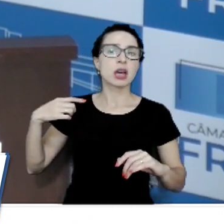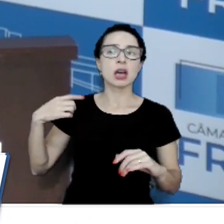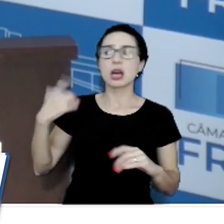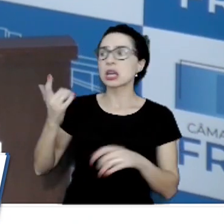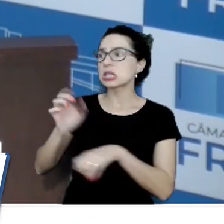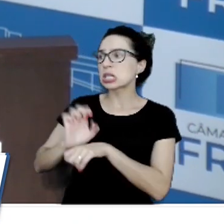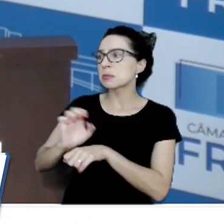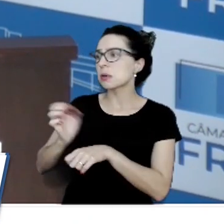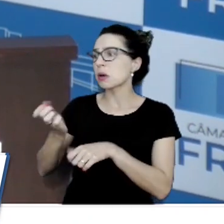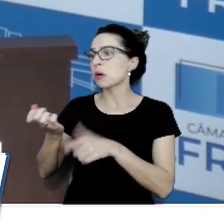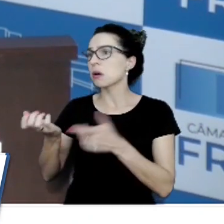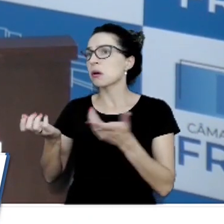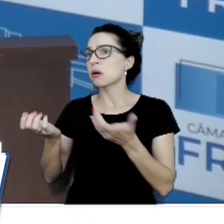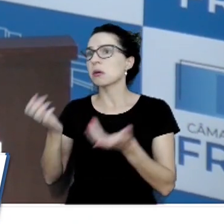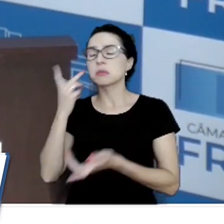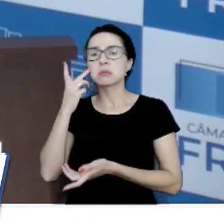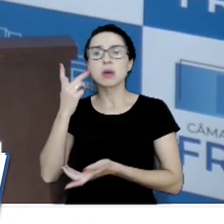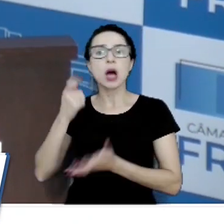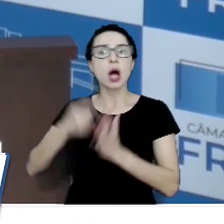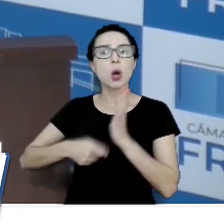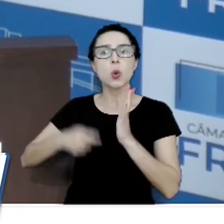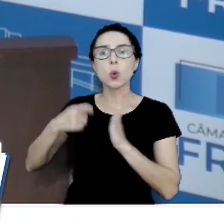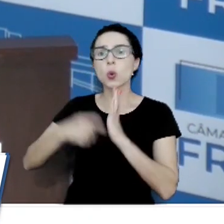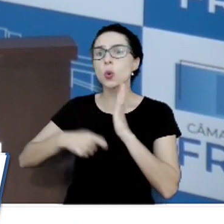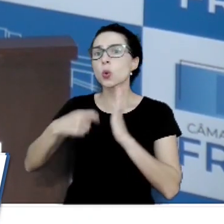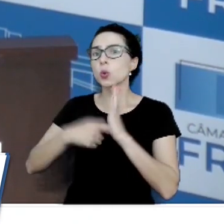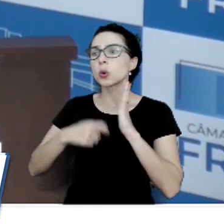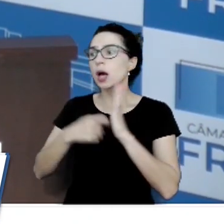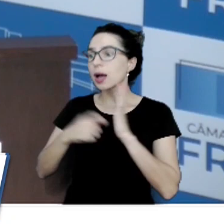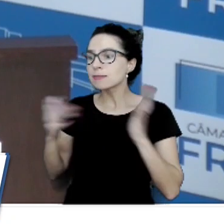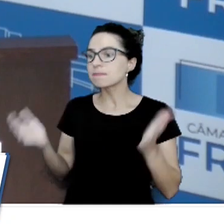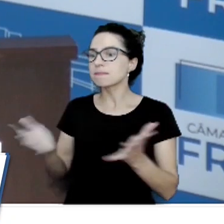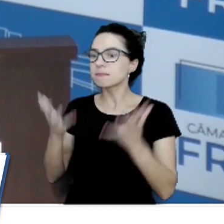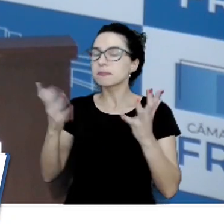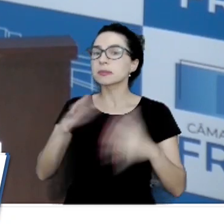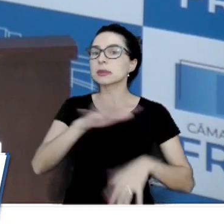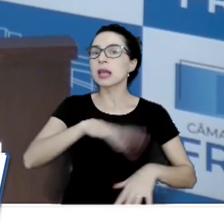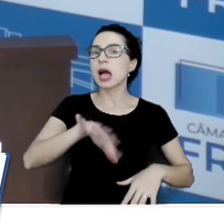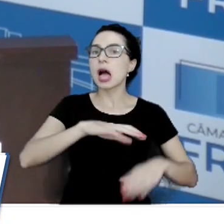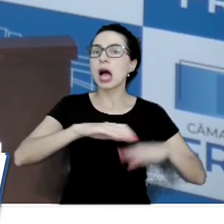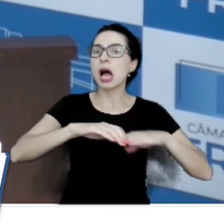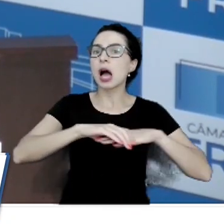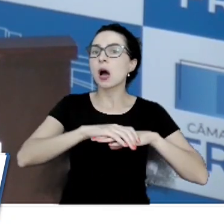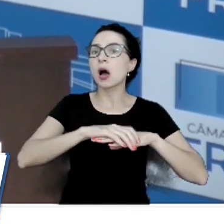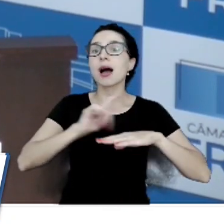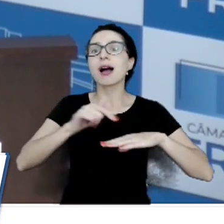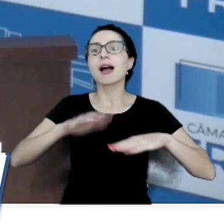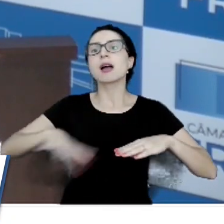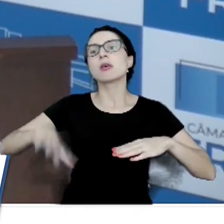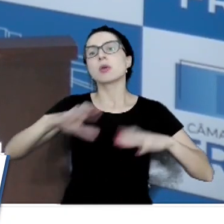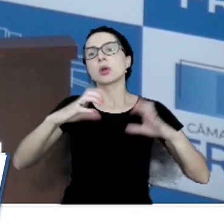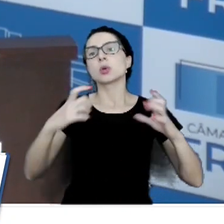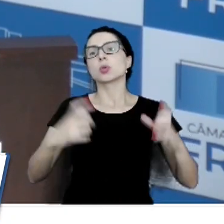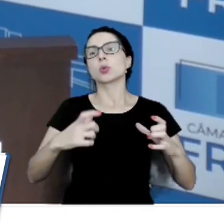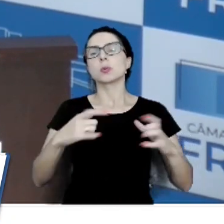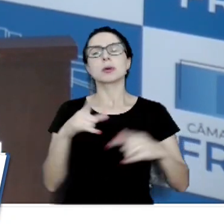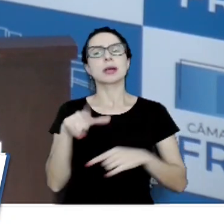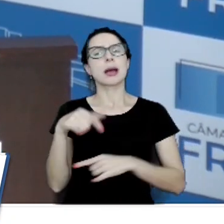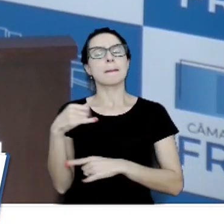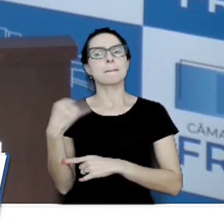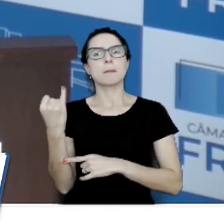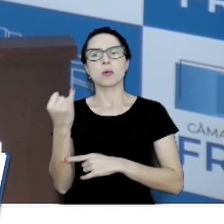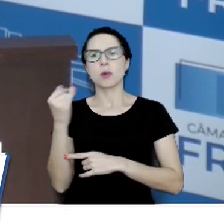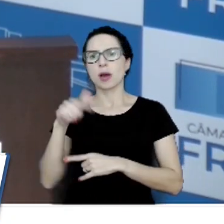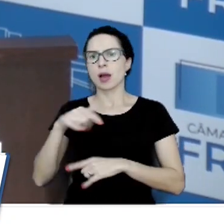Paulo, batalhando em prol do setor calçadista, que é um setor tão importante na nossa